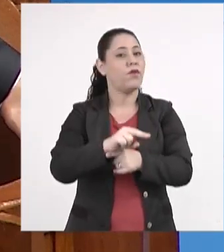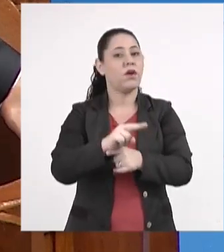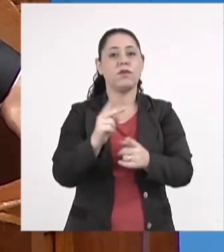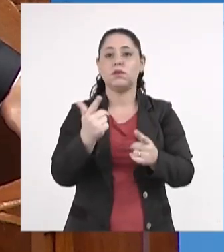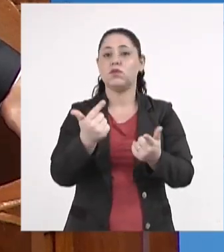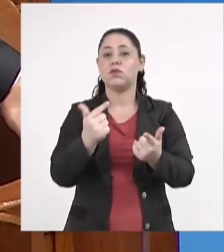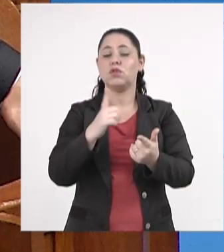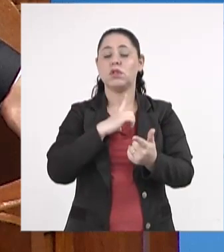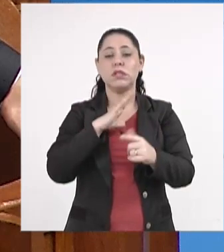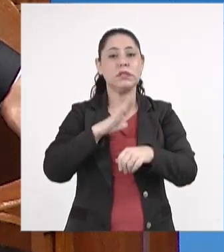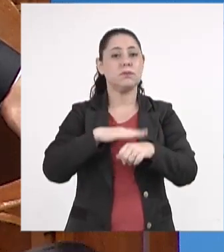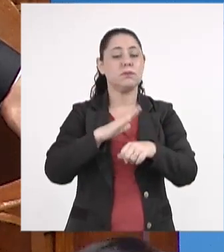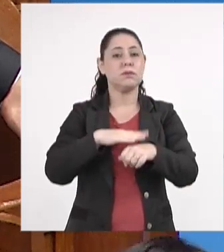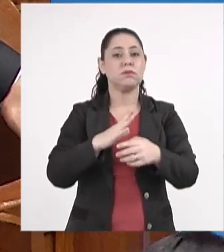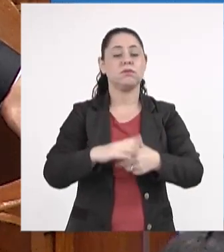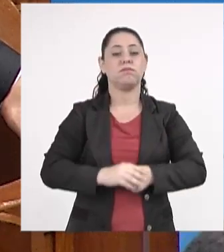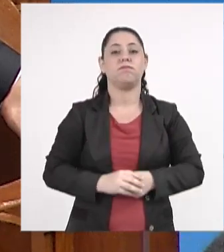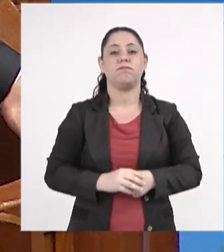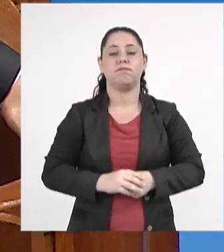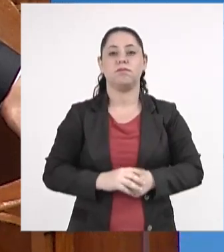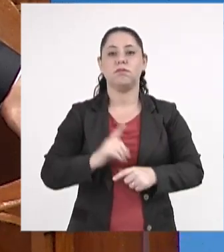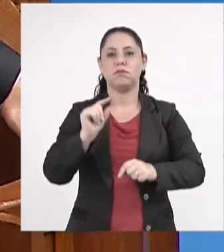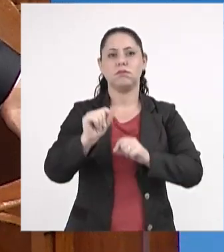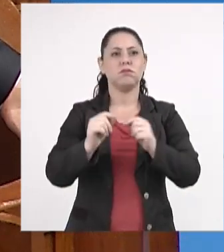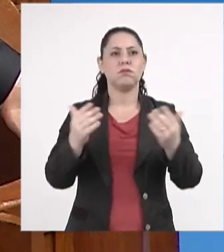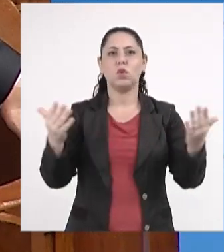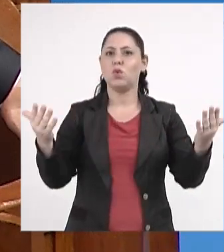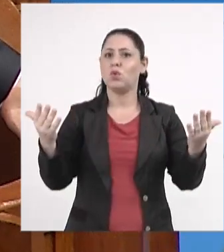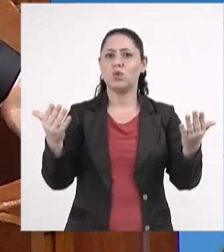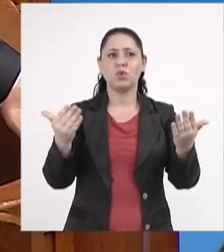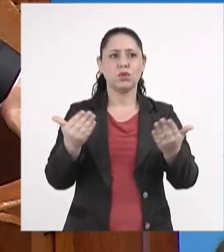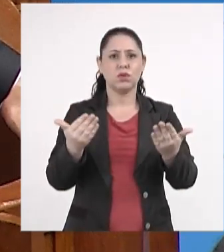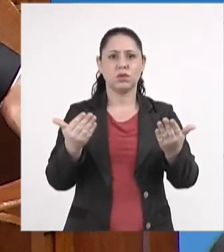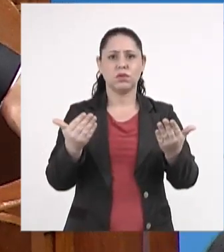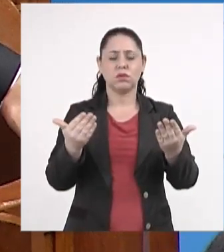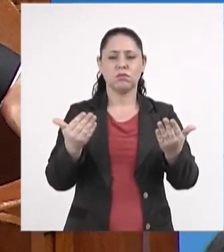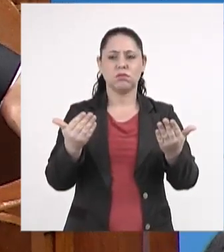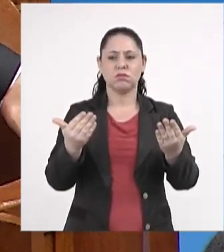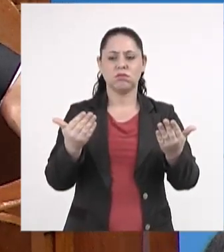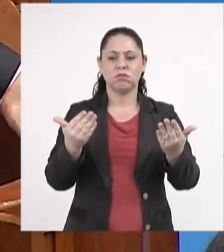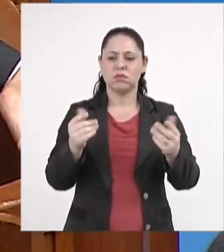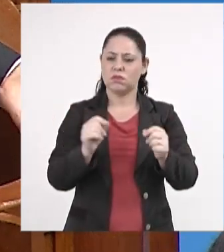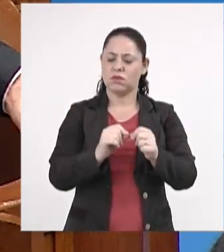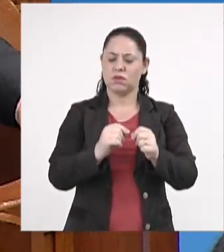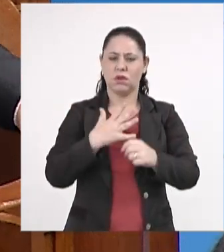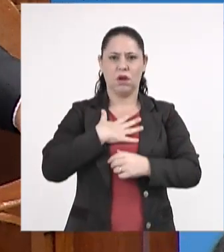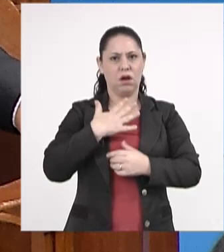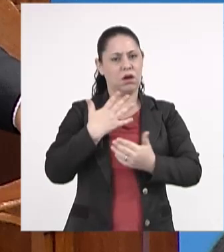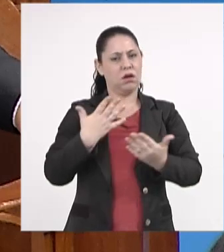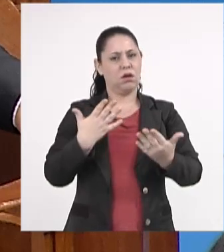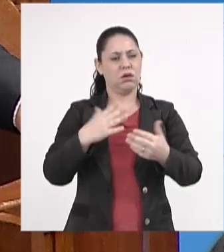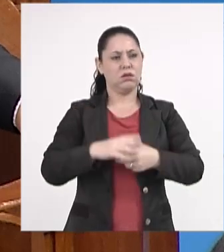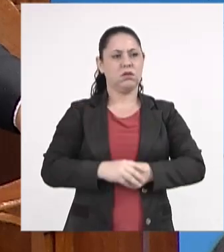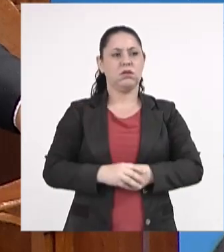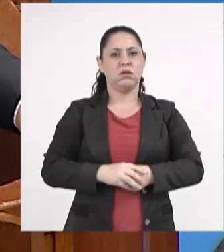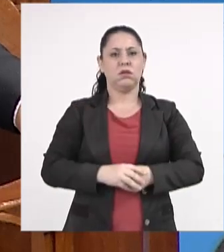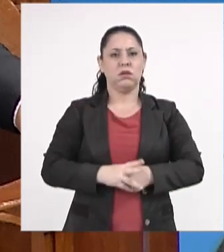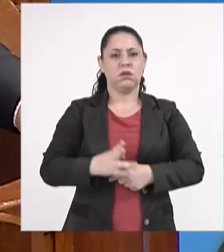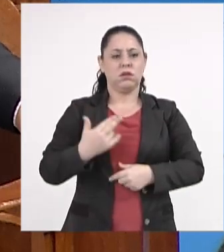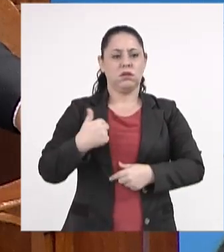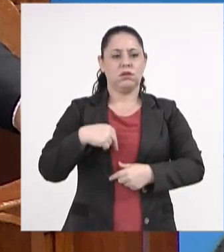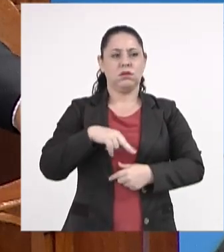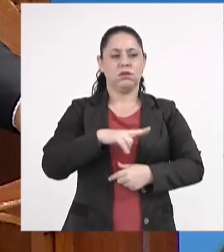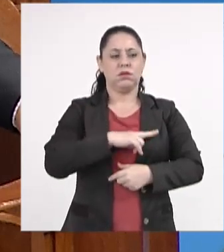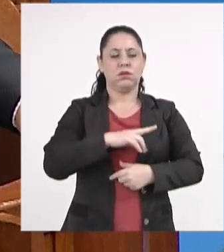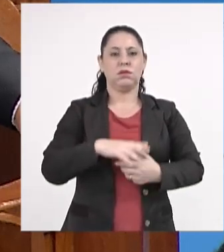Coisa que hoje causa espanto. Nós